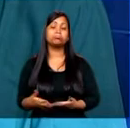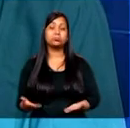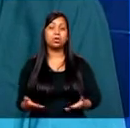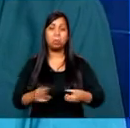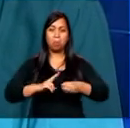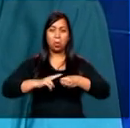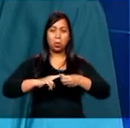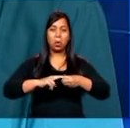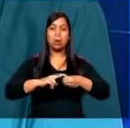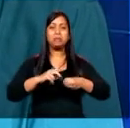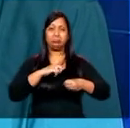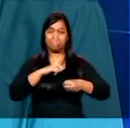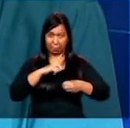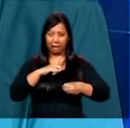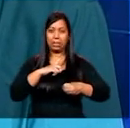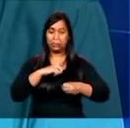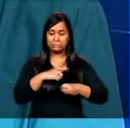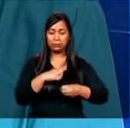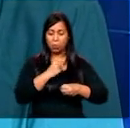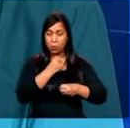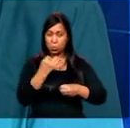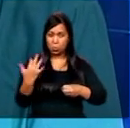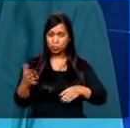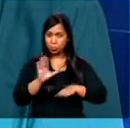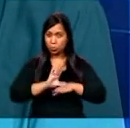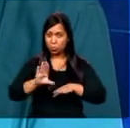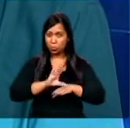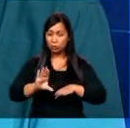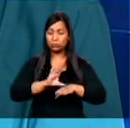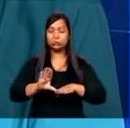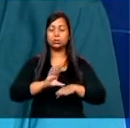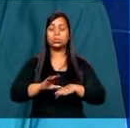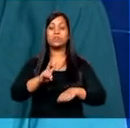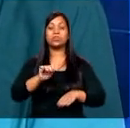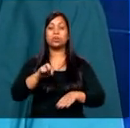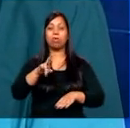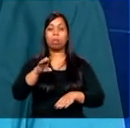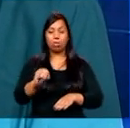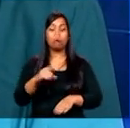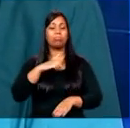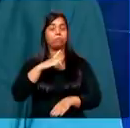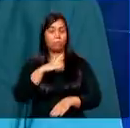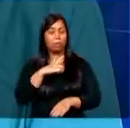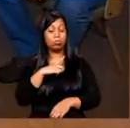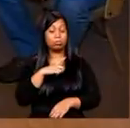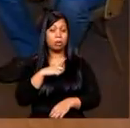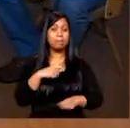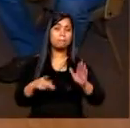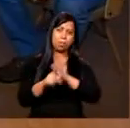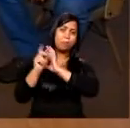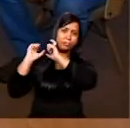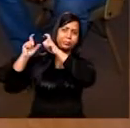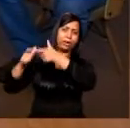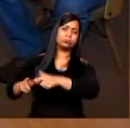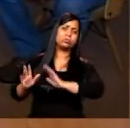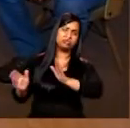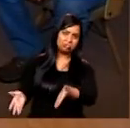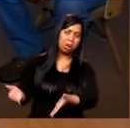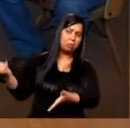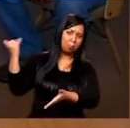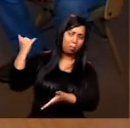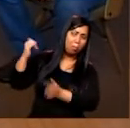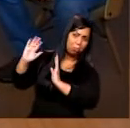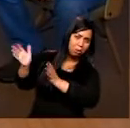Ibilce tem alguns cursinhos, o cursinho vitoriano. Sim, que são mais tradicionais, que a já ouviu falar